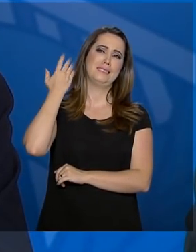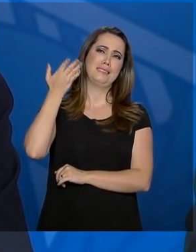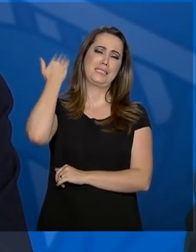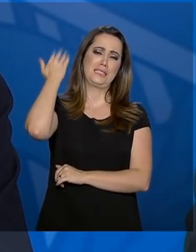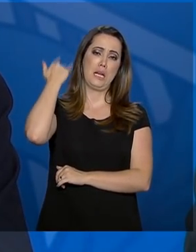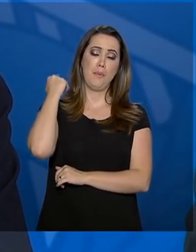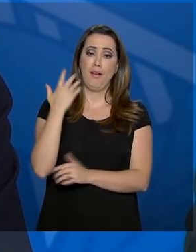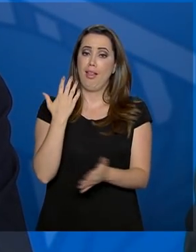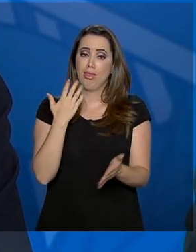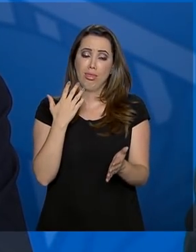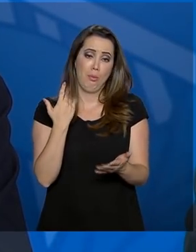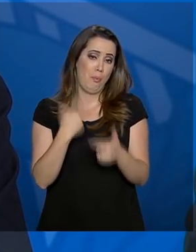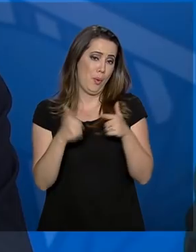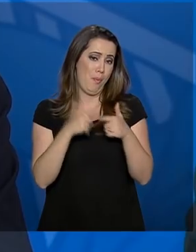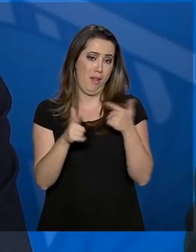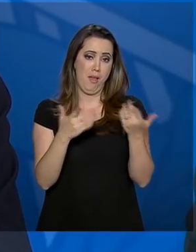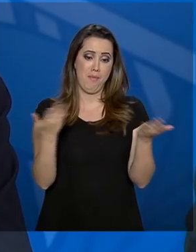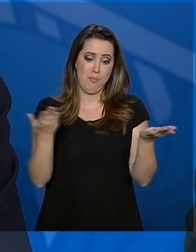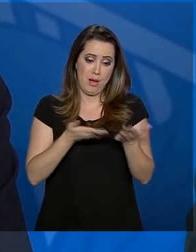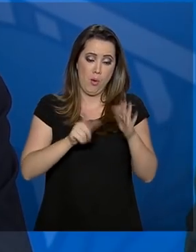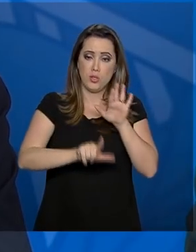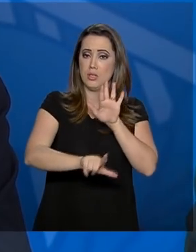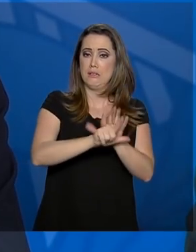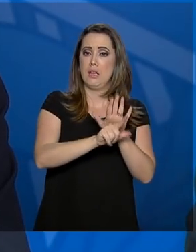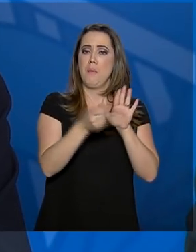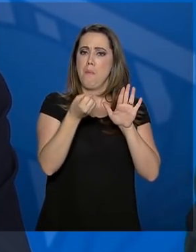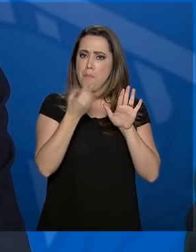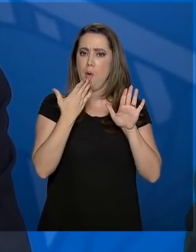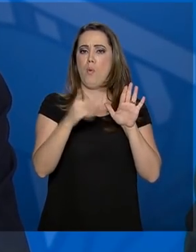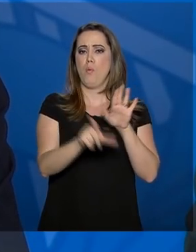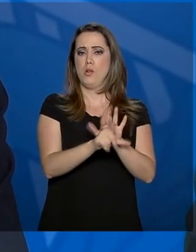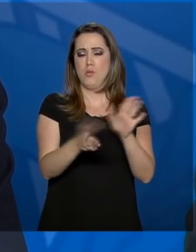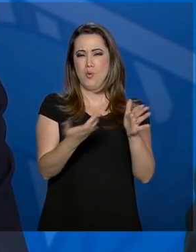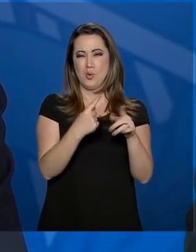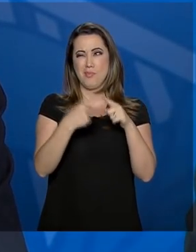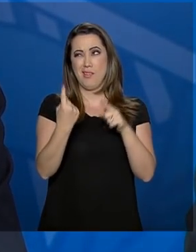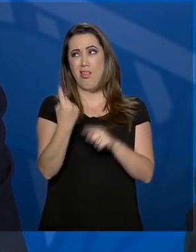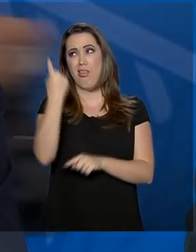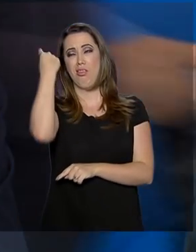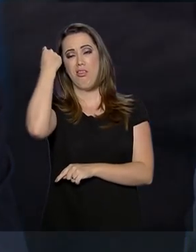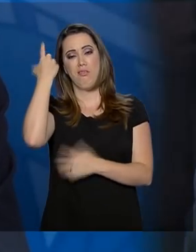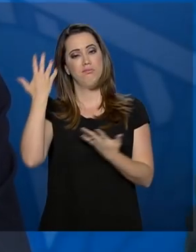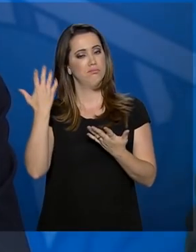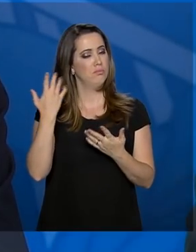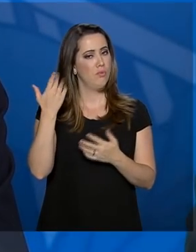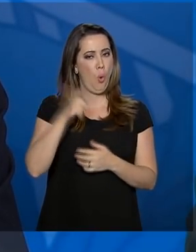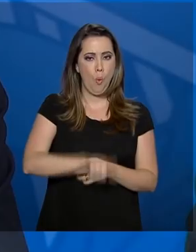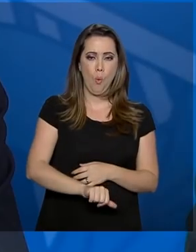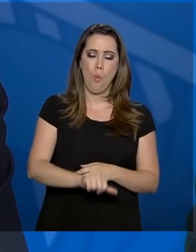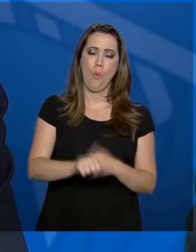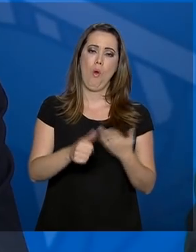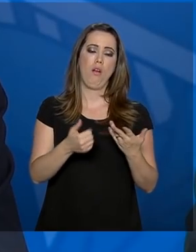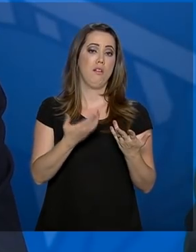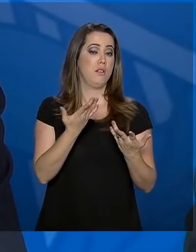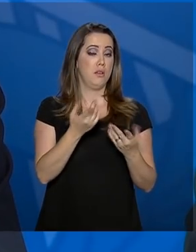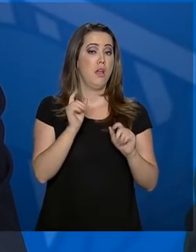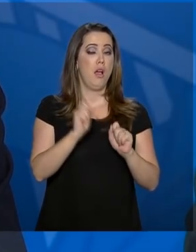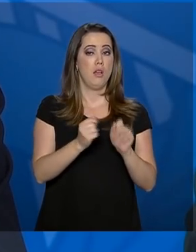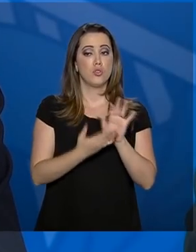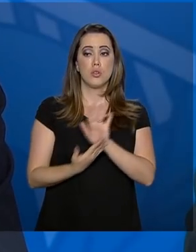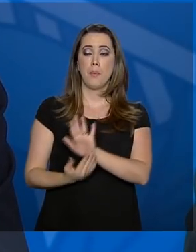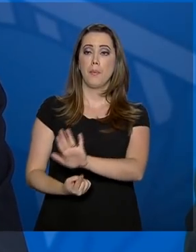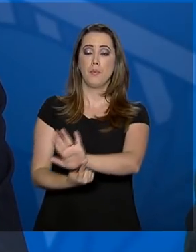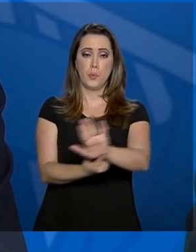lei. E nós estamos à disposição dos senhores em apresentando propostas nesse sentido, o que pode ser alterado nesse decreto,